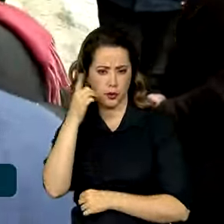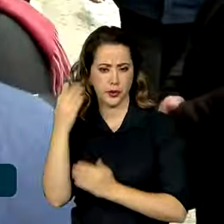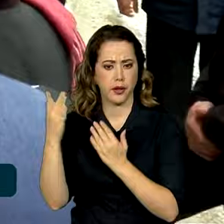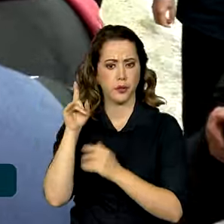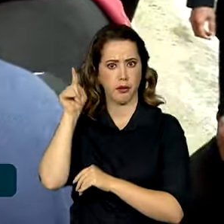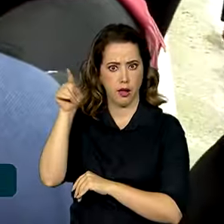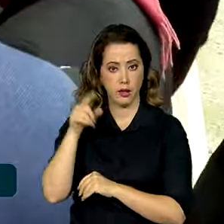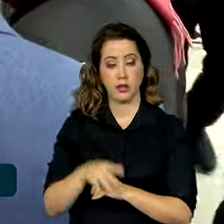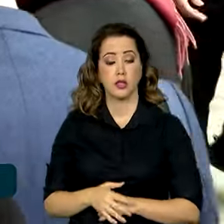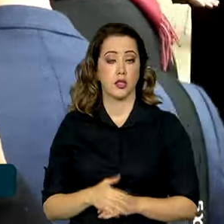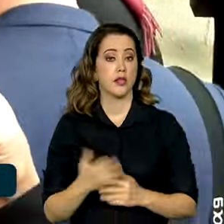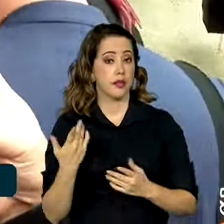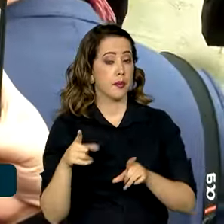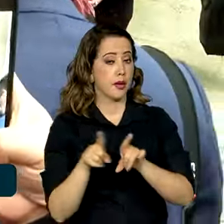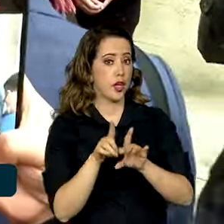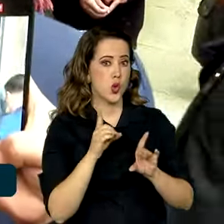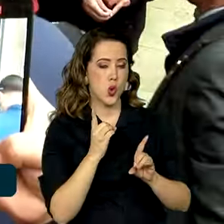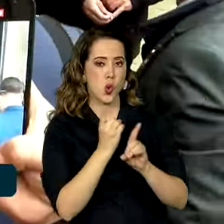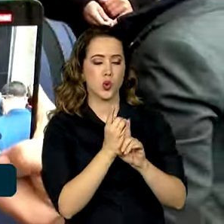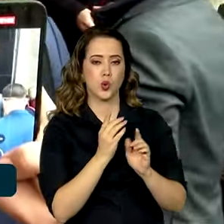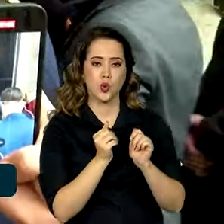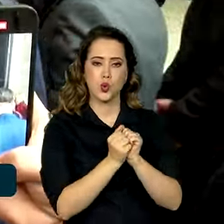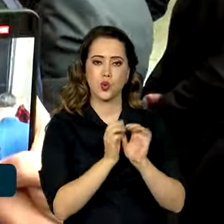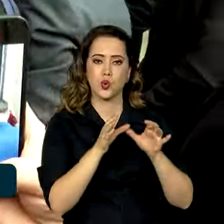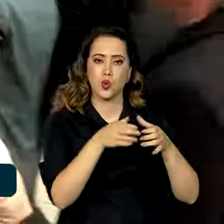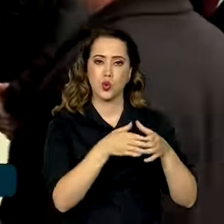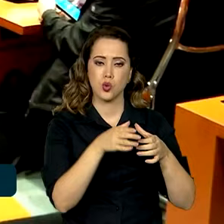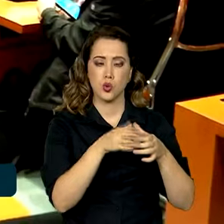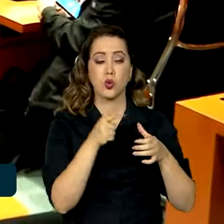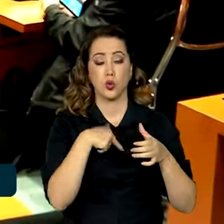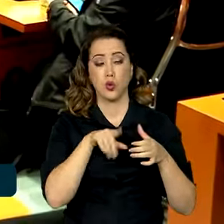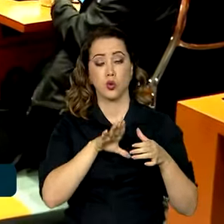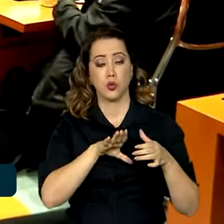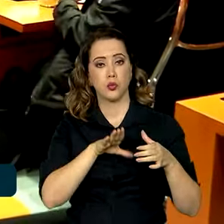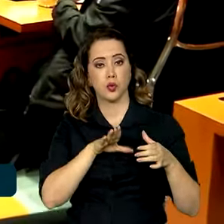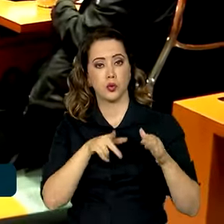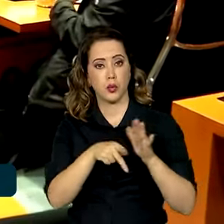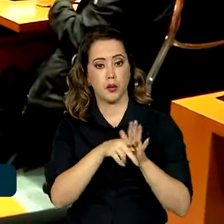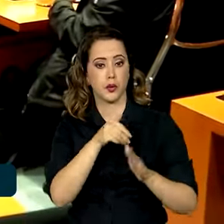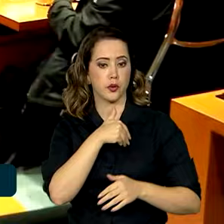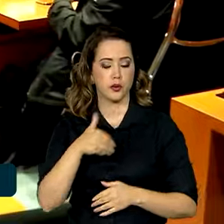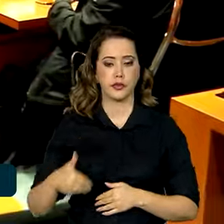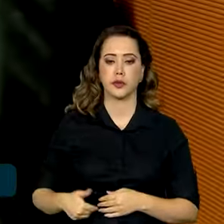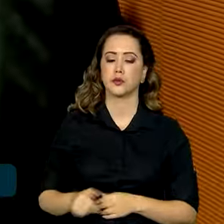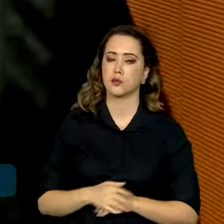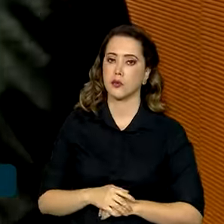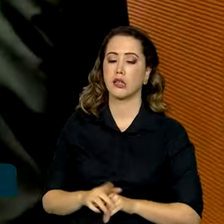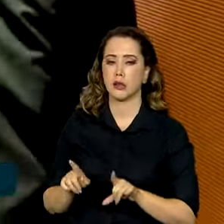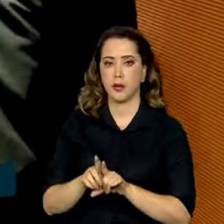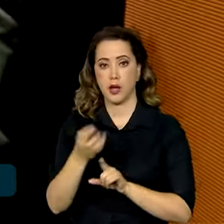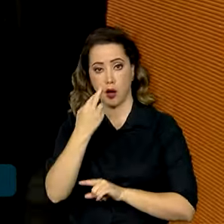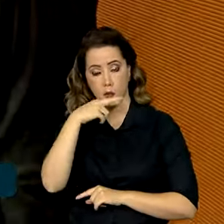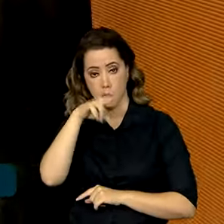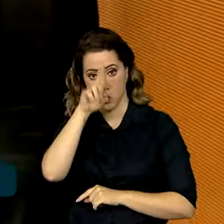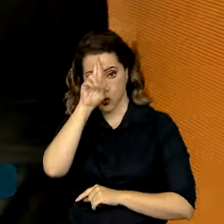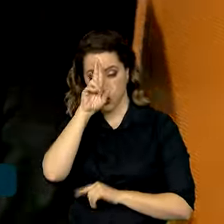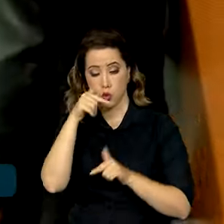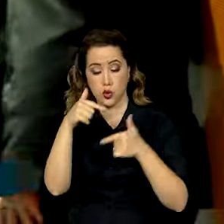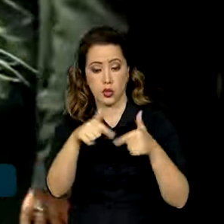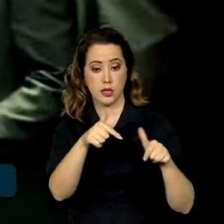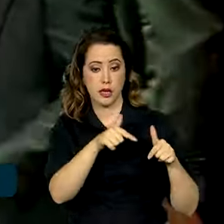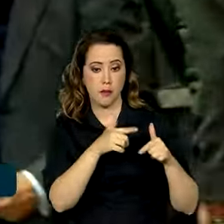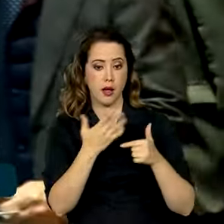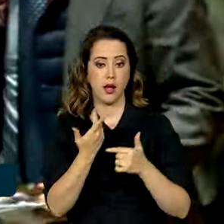Schwezig, e se encontrou com parlamentares da coalizão governista. Ele também participou de um almoço de trabalho com o chanceler